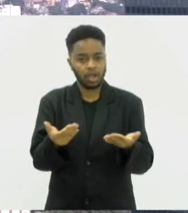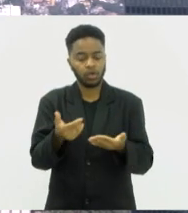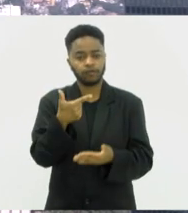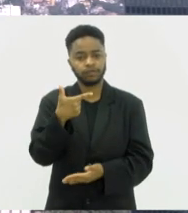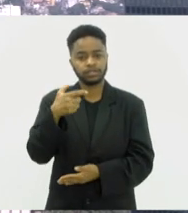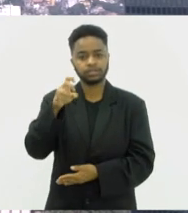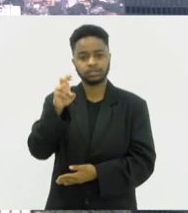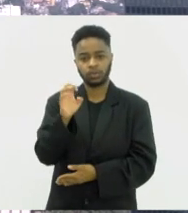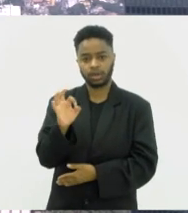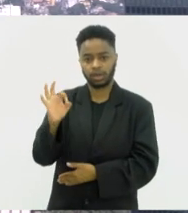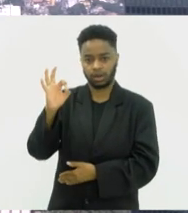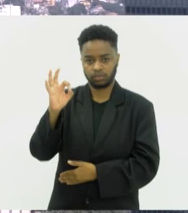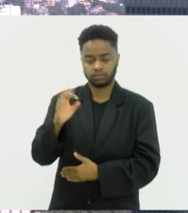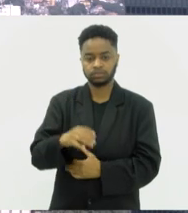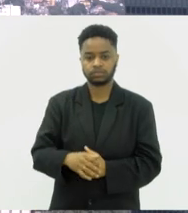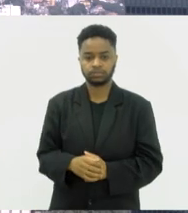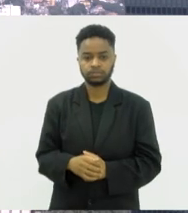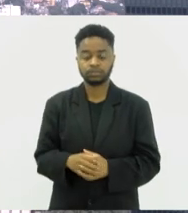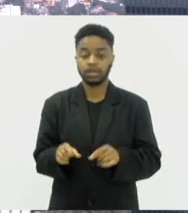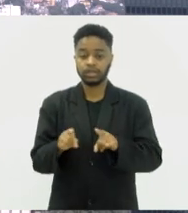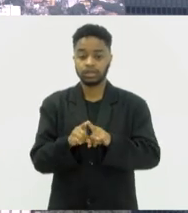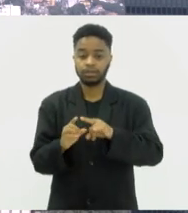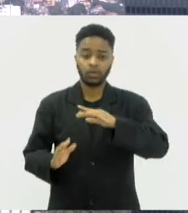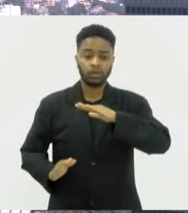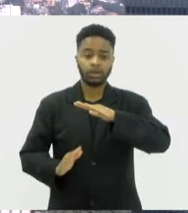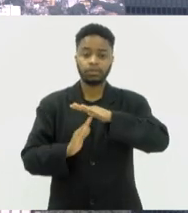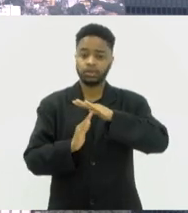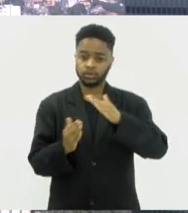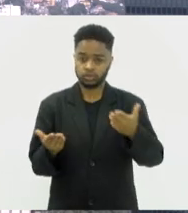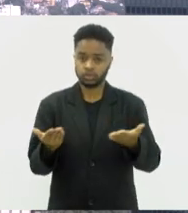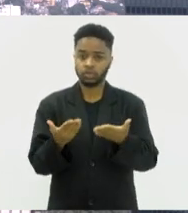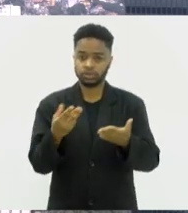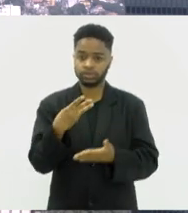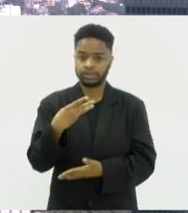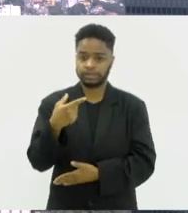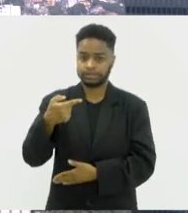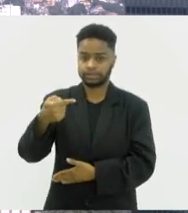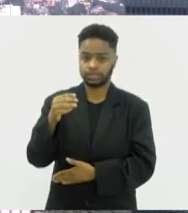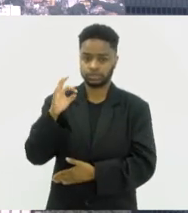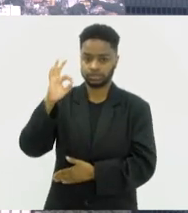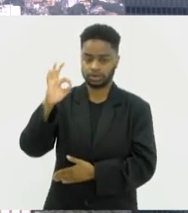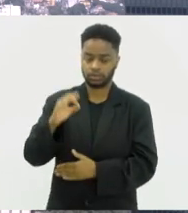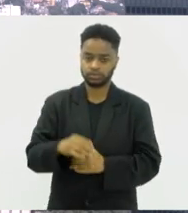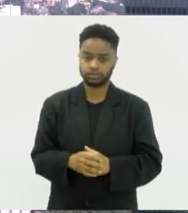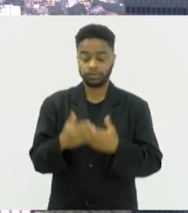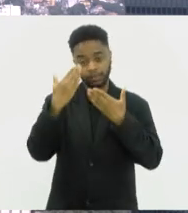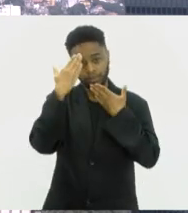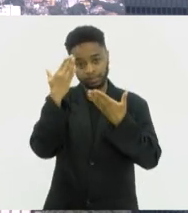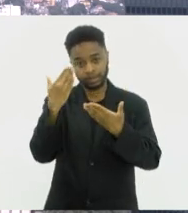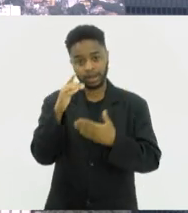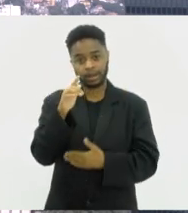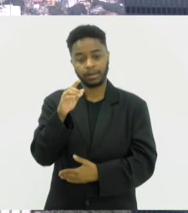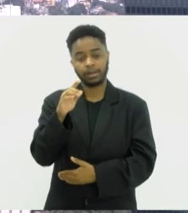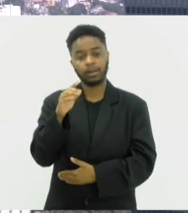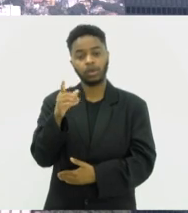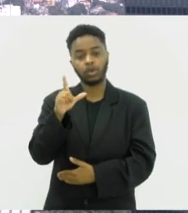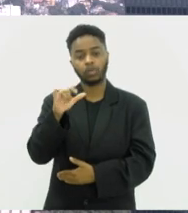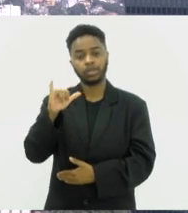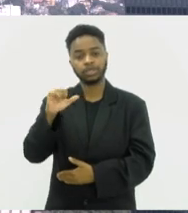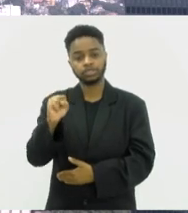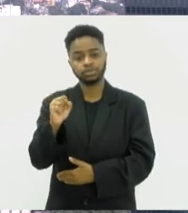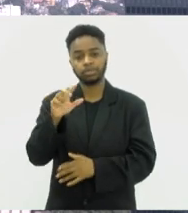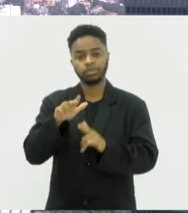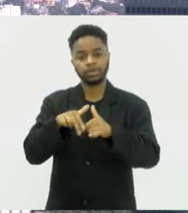25 graus. E a máxima não chega, chega aos 37 graus. Muito obrigado, Luiz Augusto, pelas imagens.